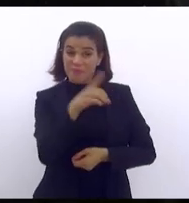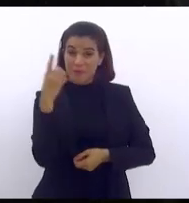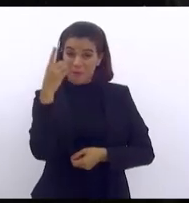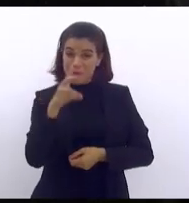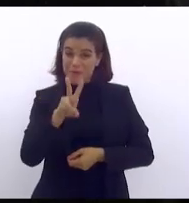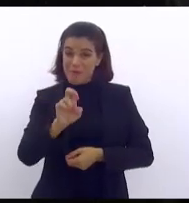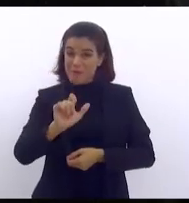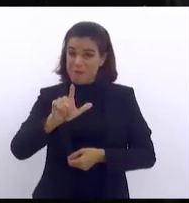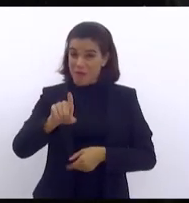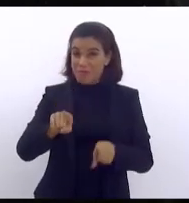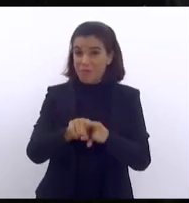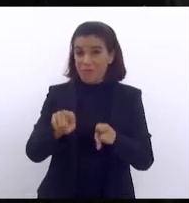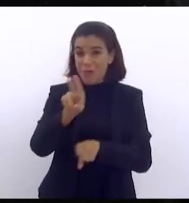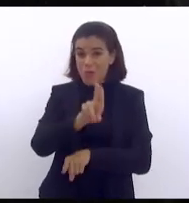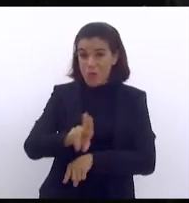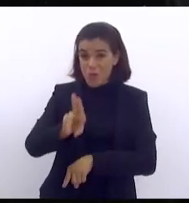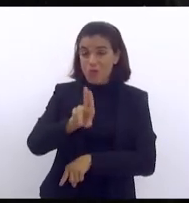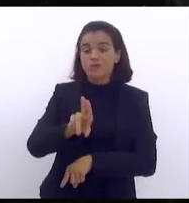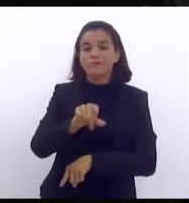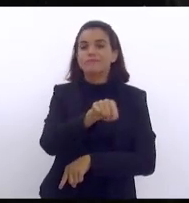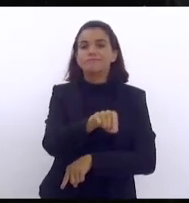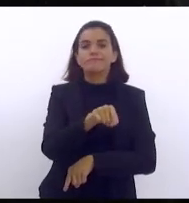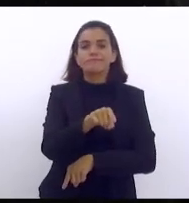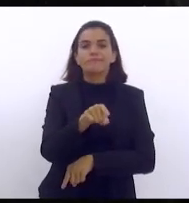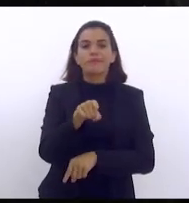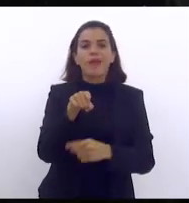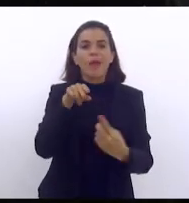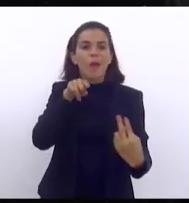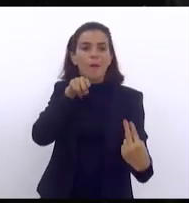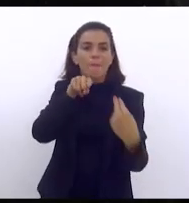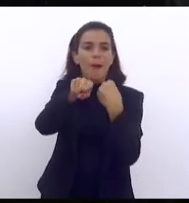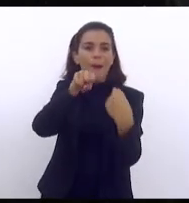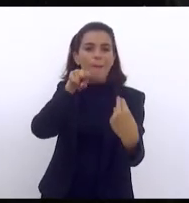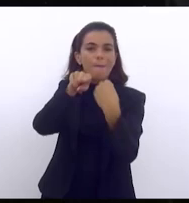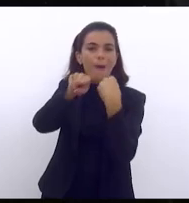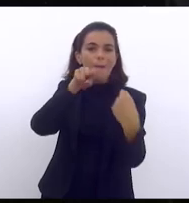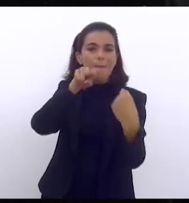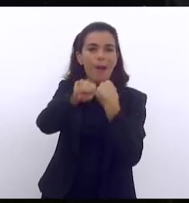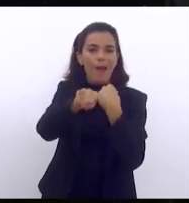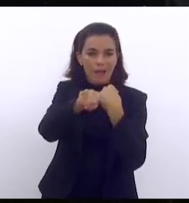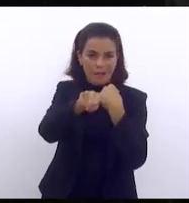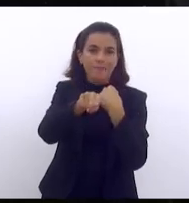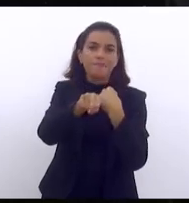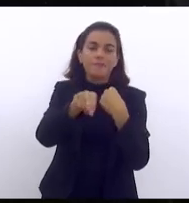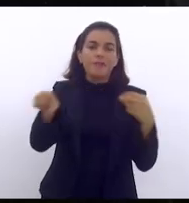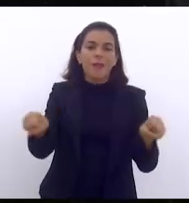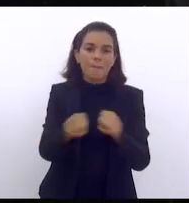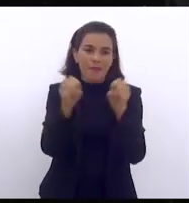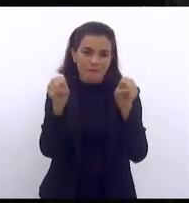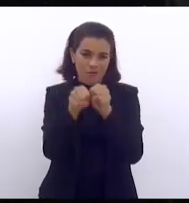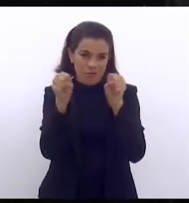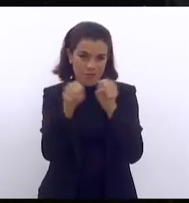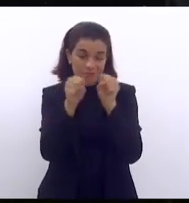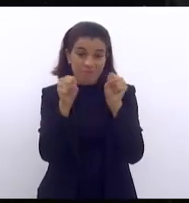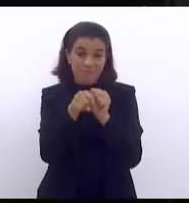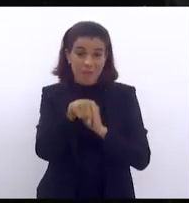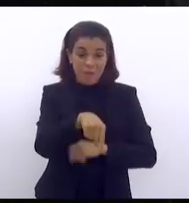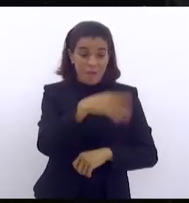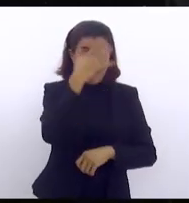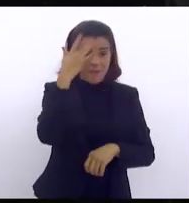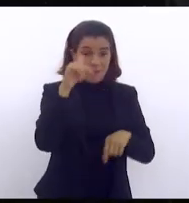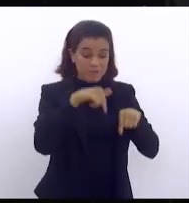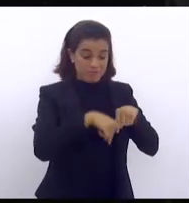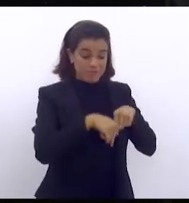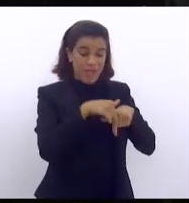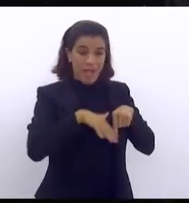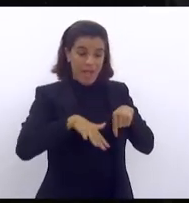que foi duplicar Rio do Pau e fazer o viaduto da Pavuna que para quem sai da área do